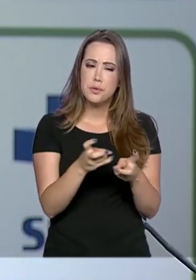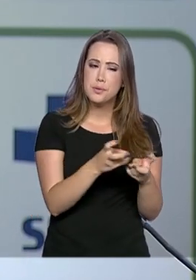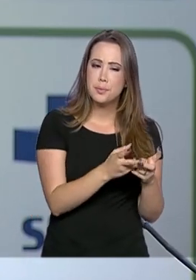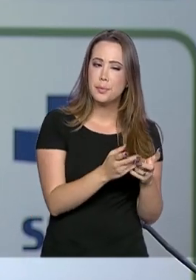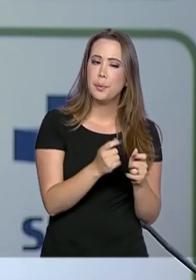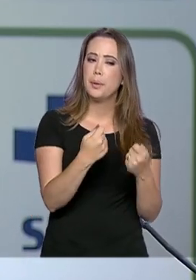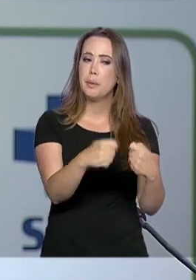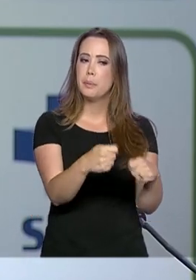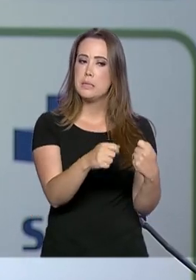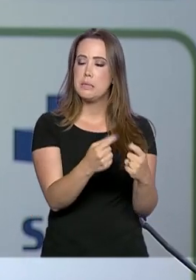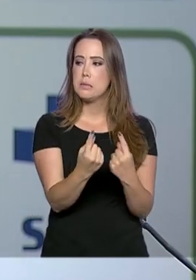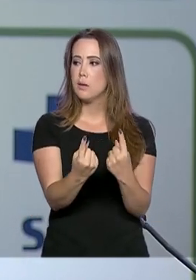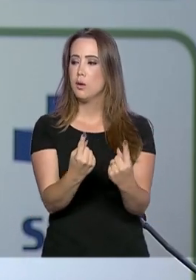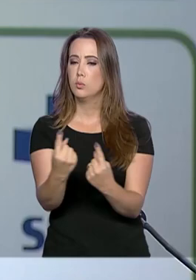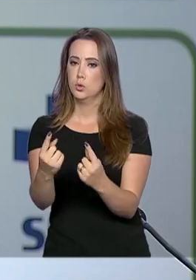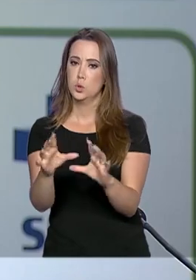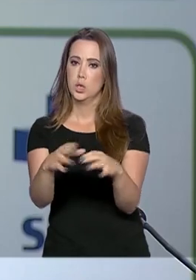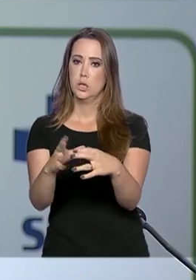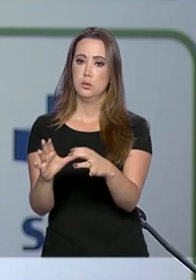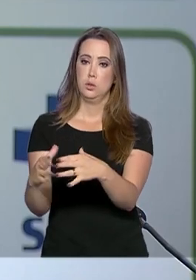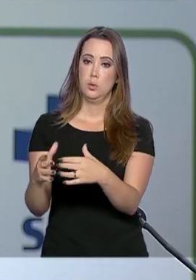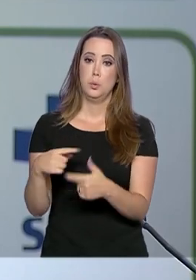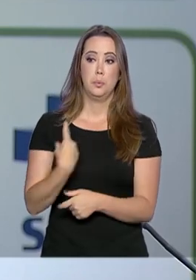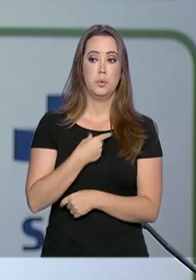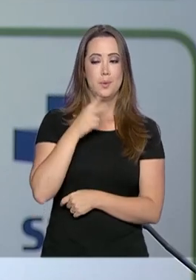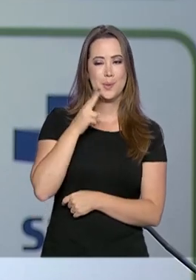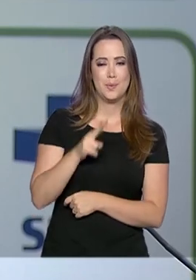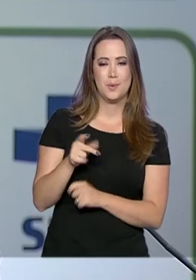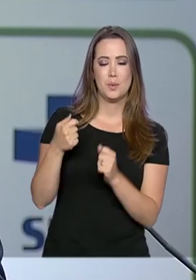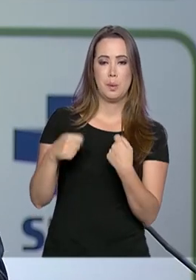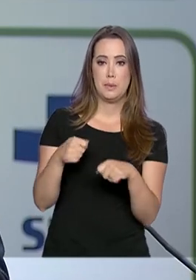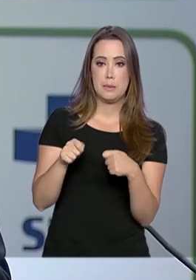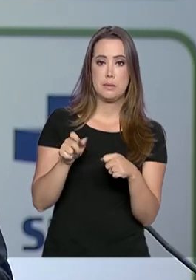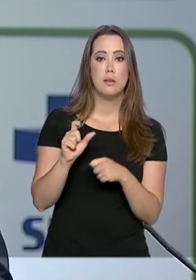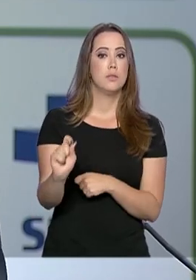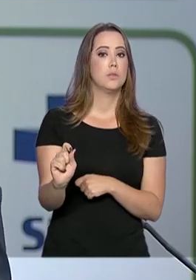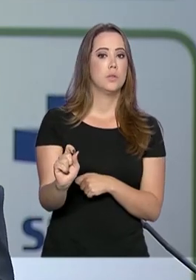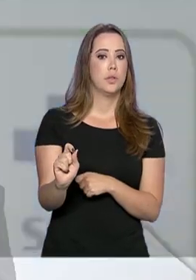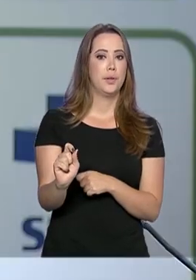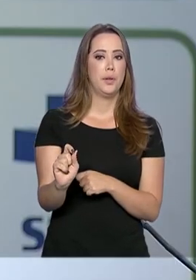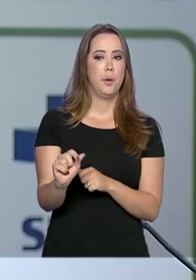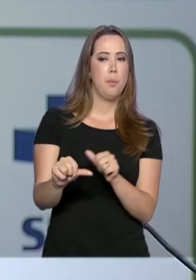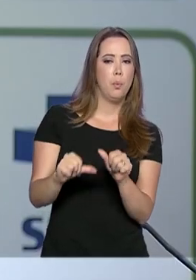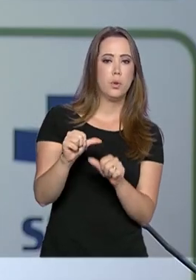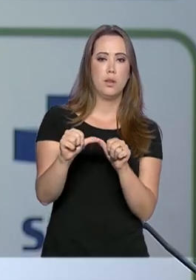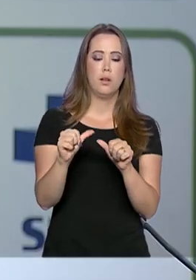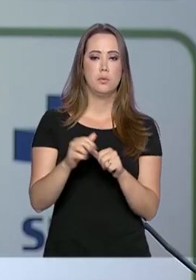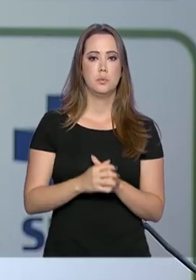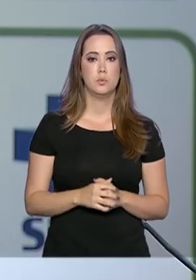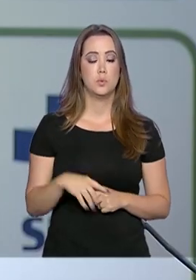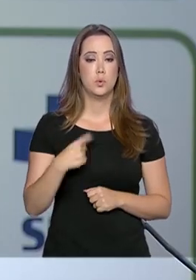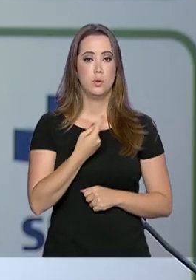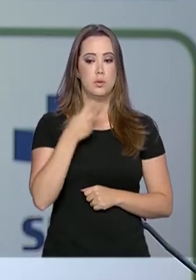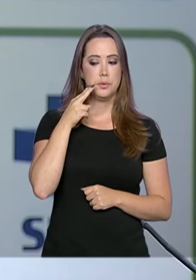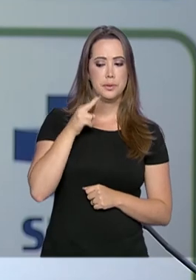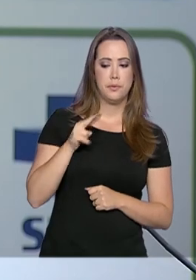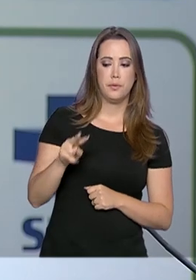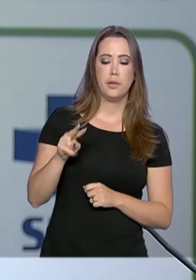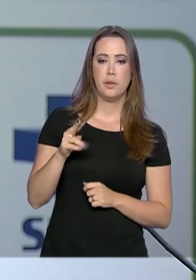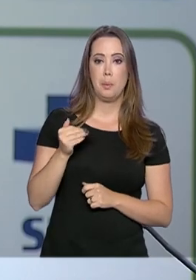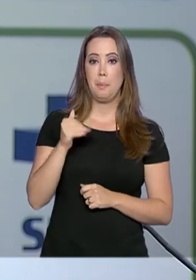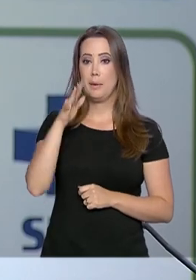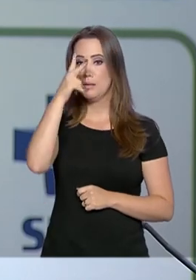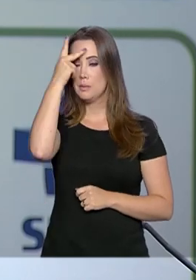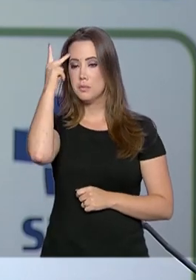necessidades operacionais, nós avaliamos a necessidade de fazer uma inversão. Como nós estamos vendo os casos mais